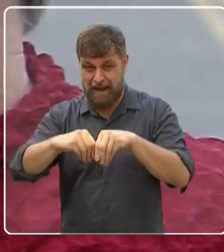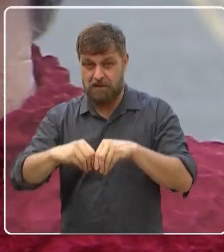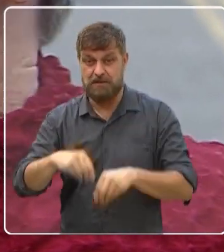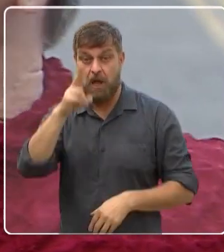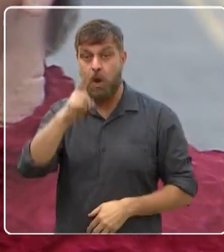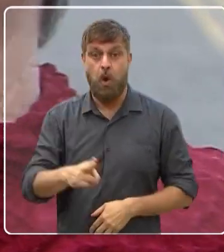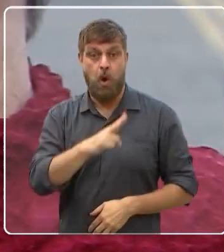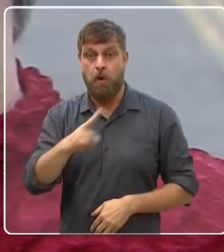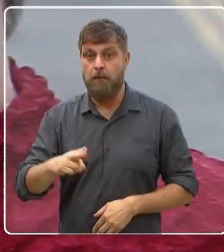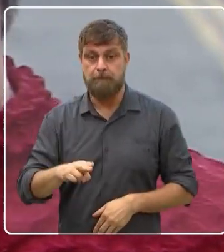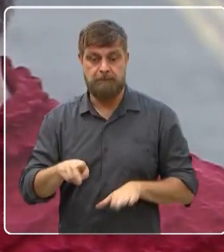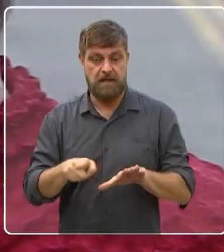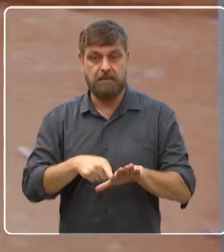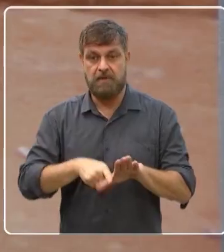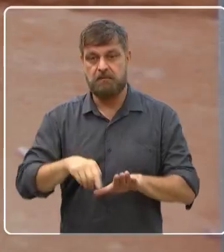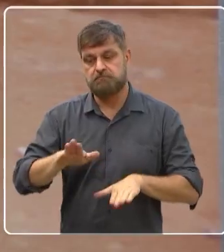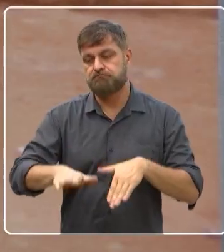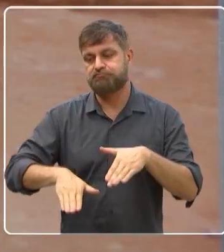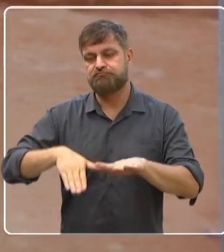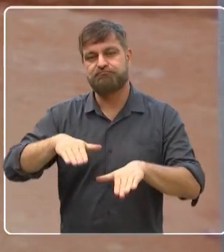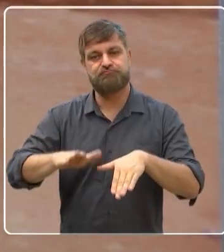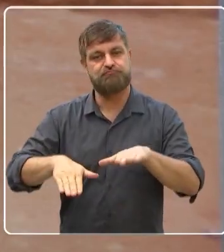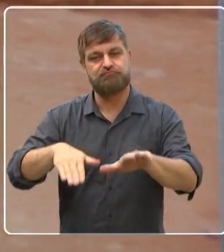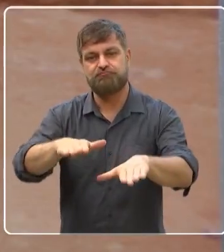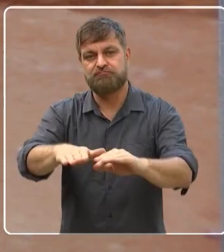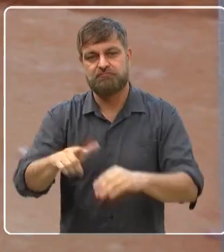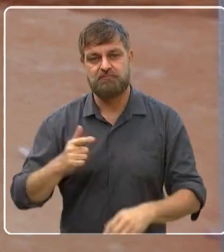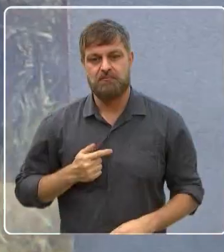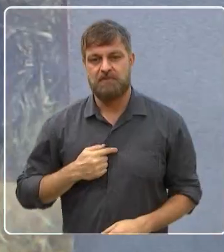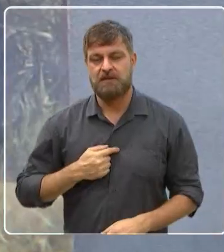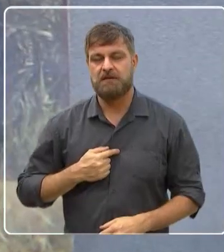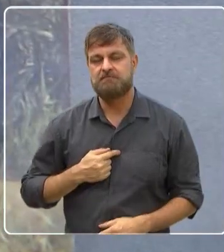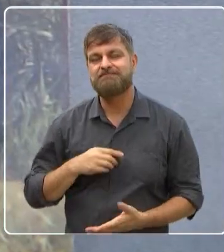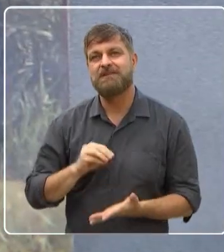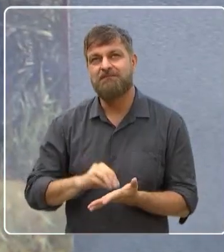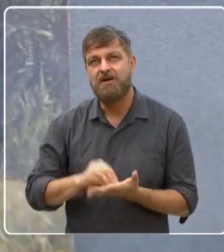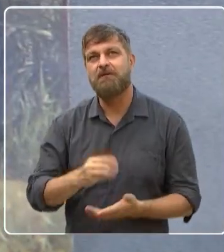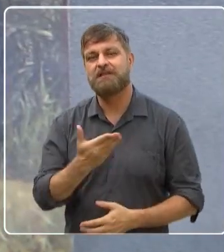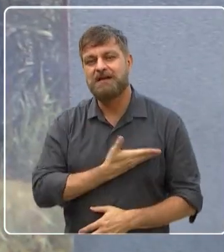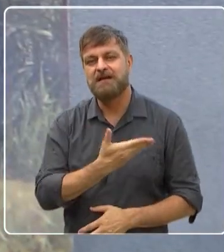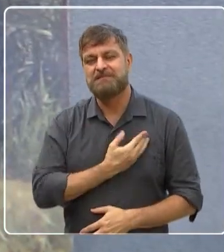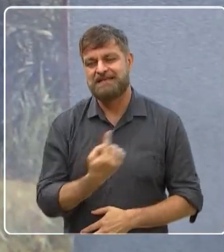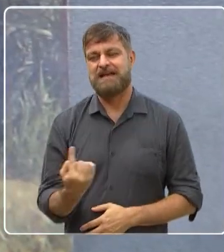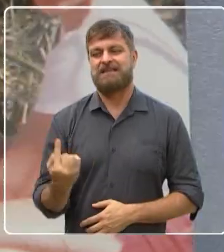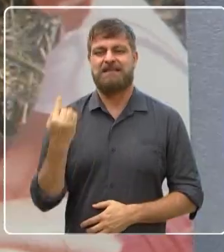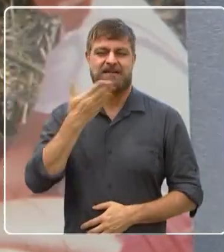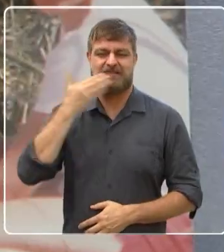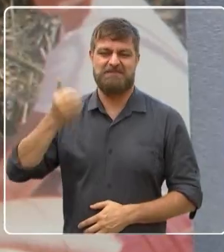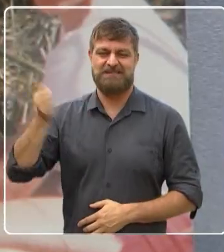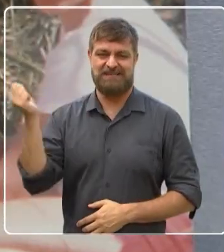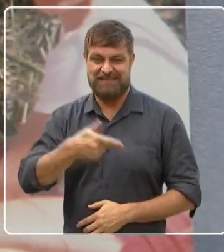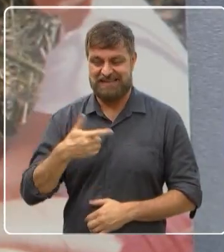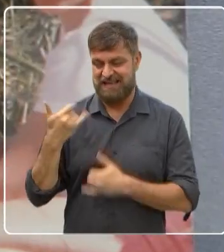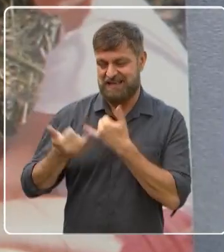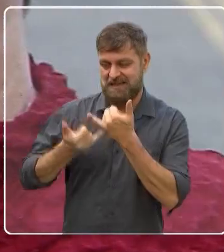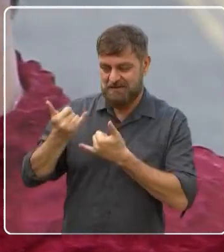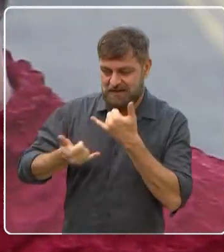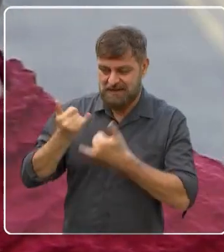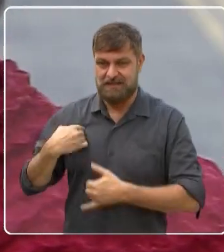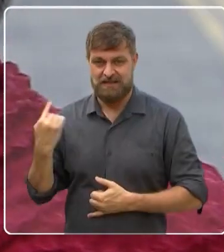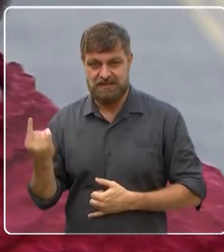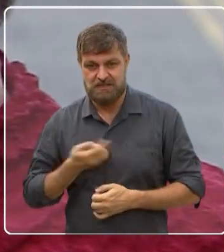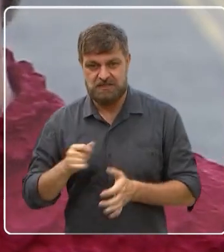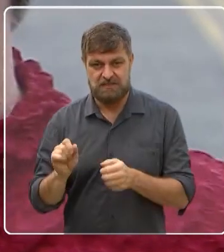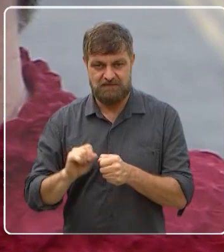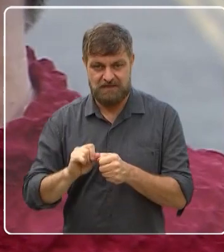Então essa é época que eu sinto falta daqui. Aquela amizade que a gente tinha, aquelas brincadeiras que a gente fazia. A gente fez